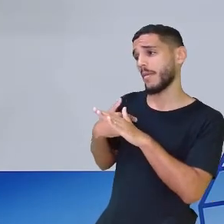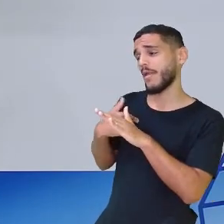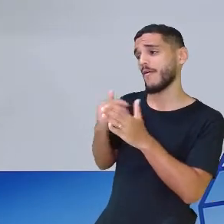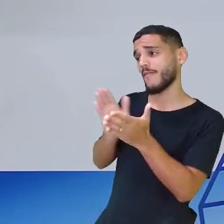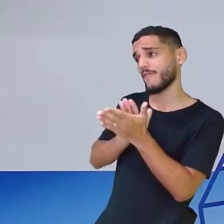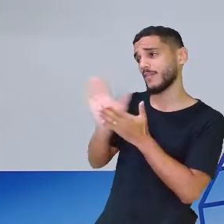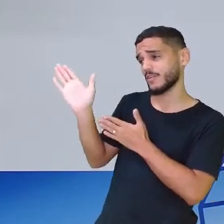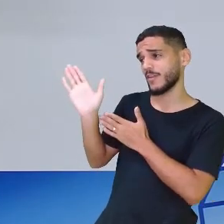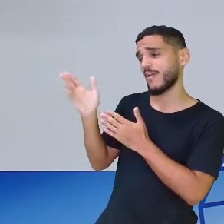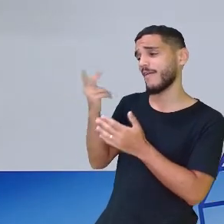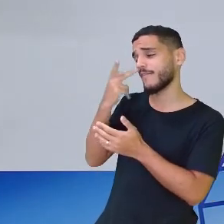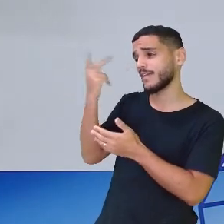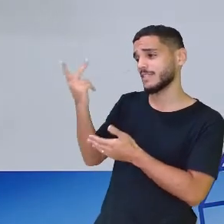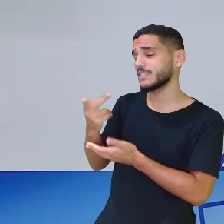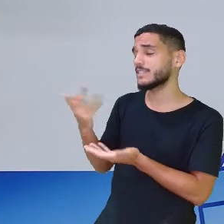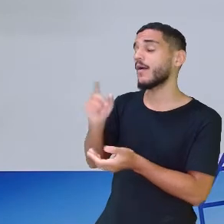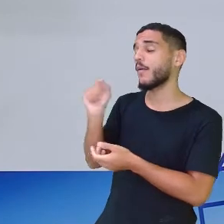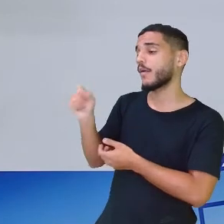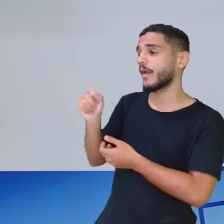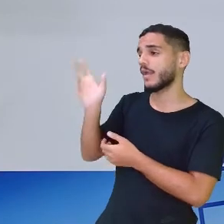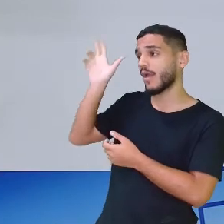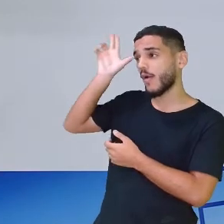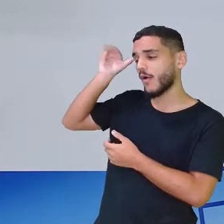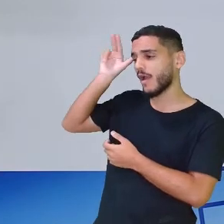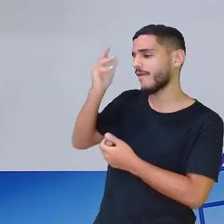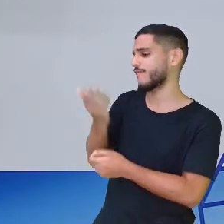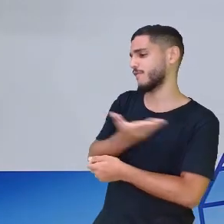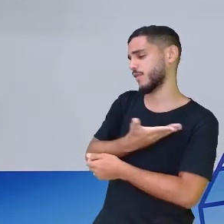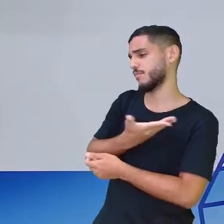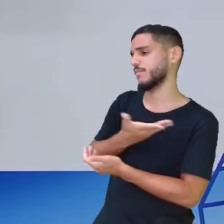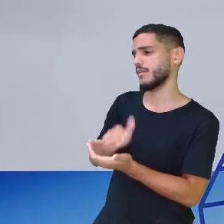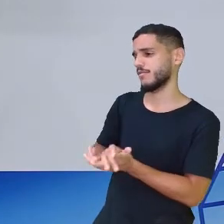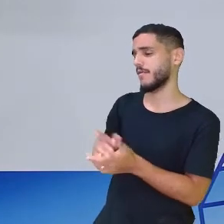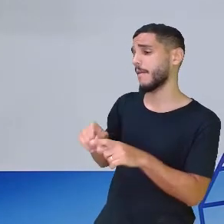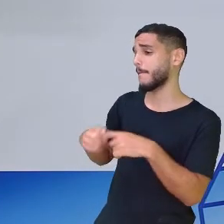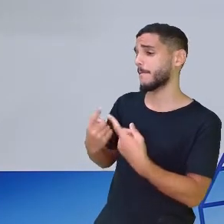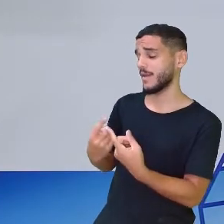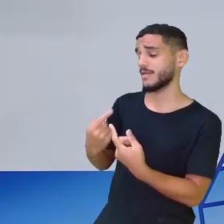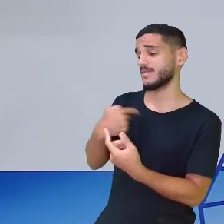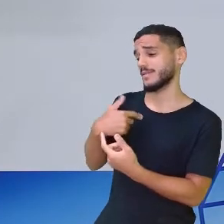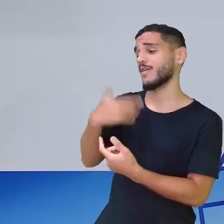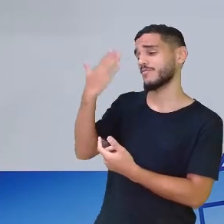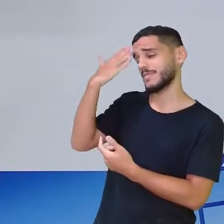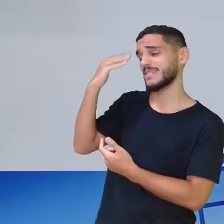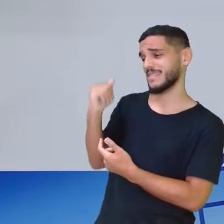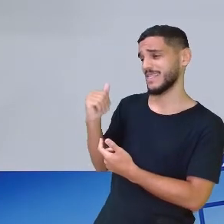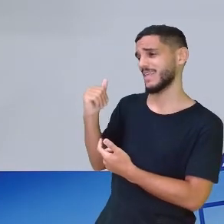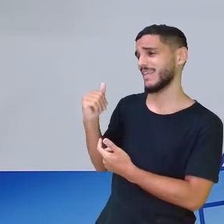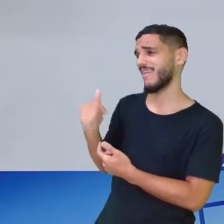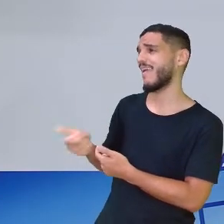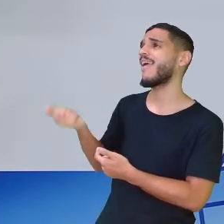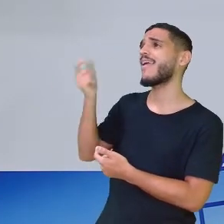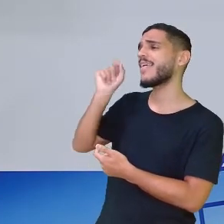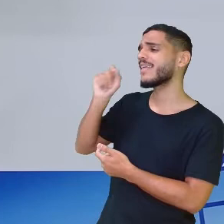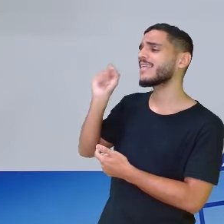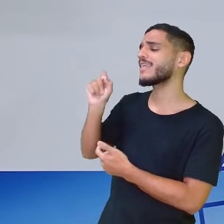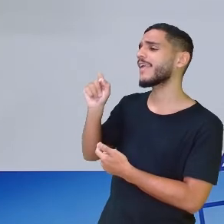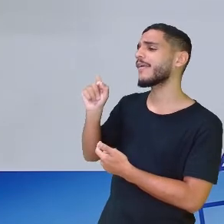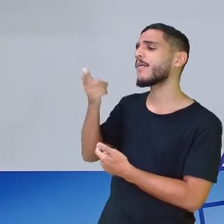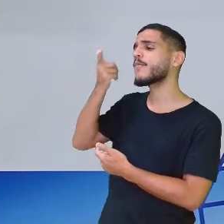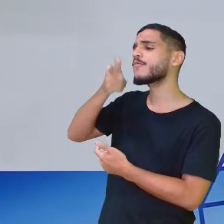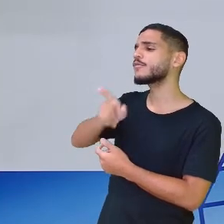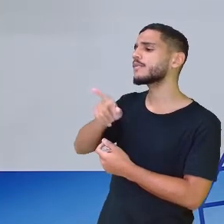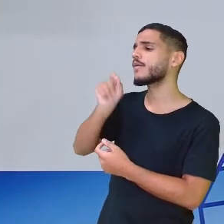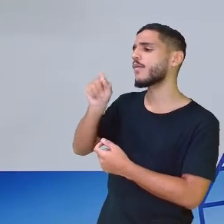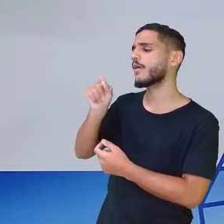cavalo que é meu contraparente. Mas para mim está óbvio. Quem mais poderia agarrar o